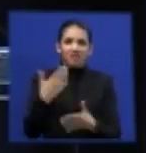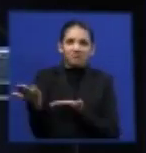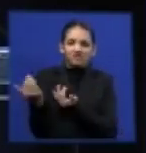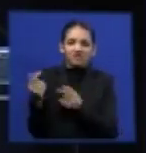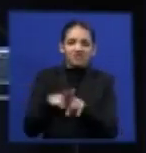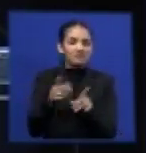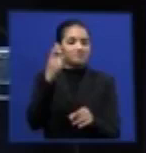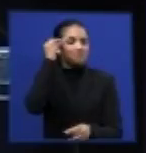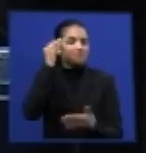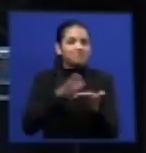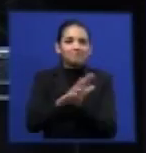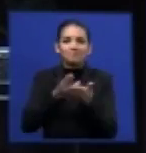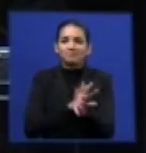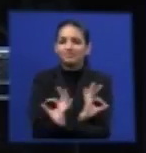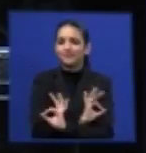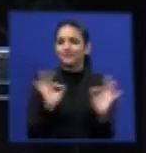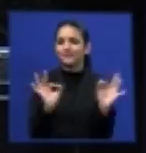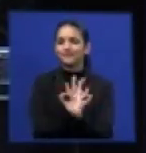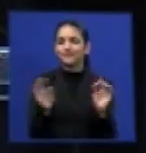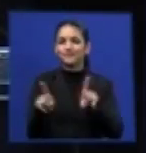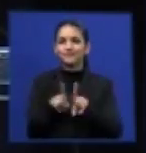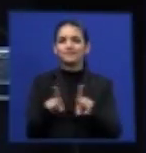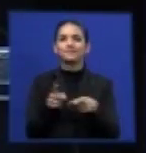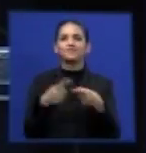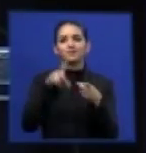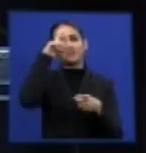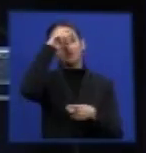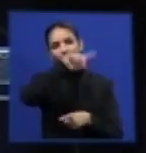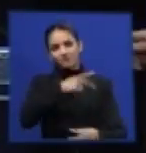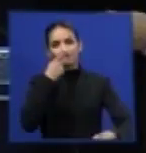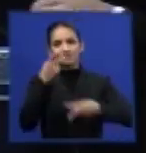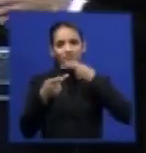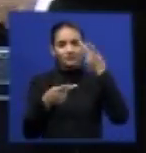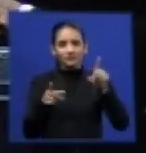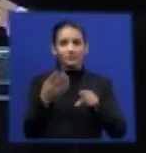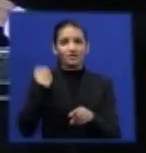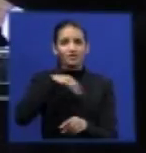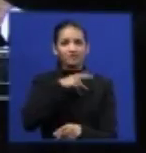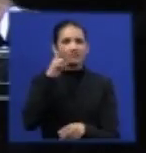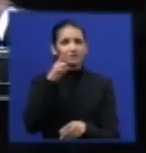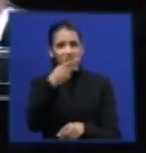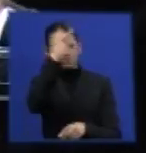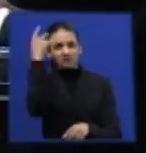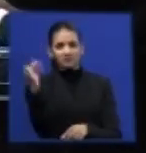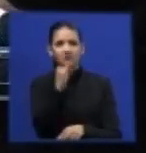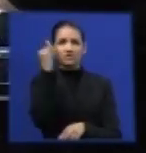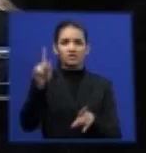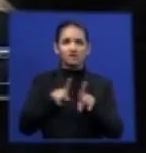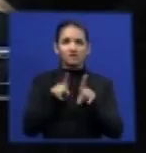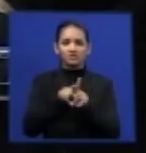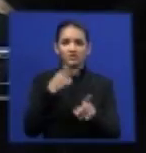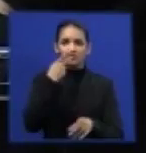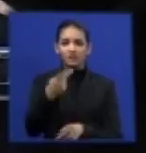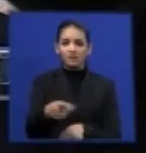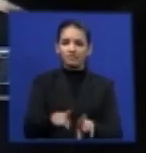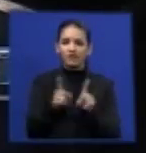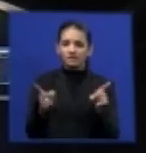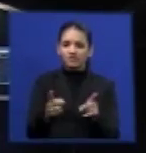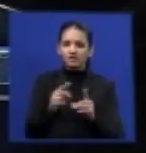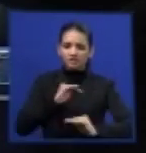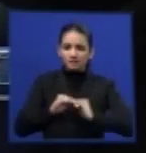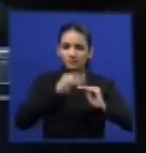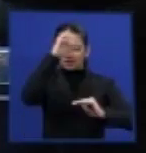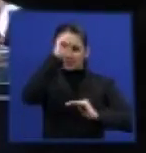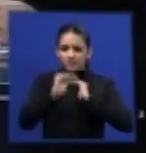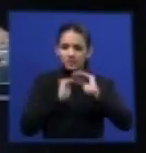Guimarães, e ouvíamos Nelson Gria, e Arifranco, então, era uma aula. Entretanto,